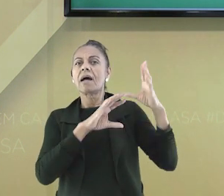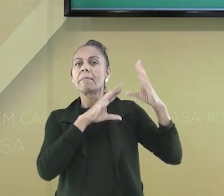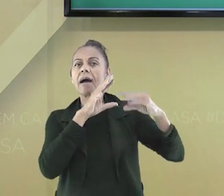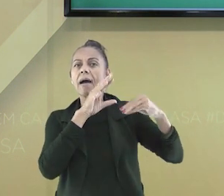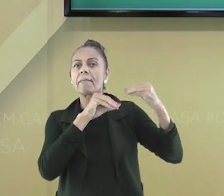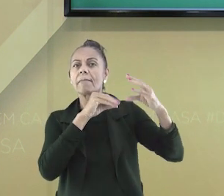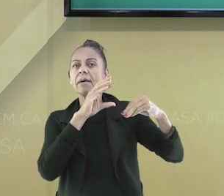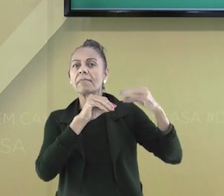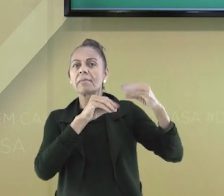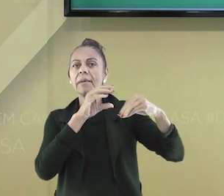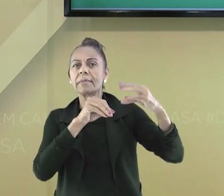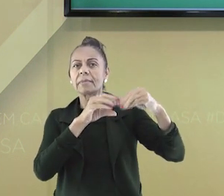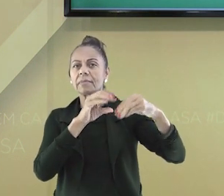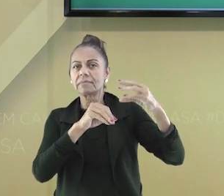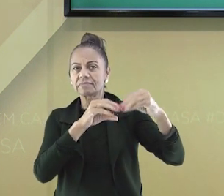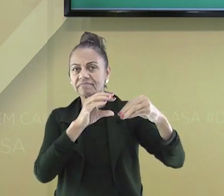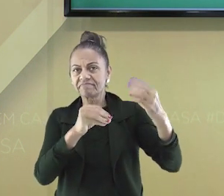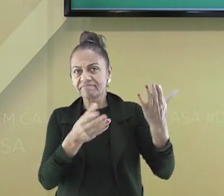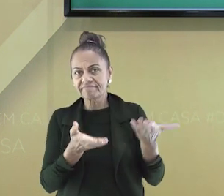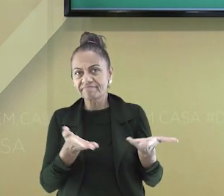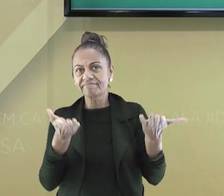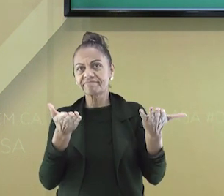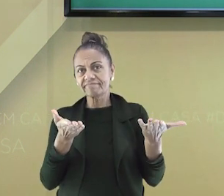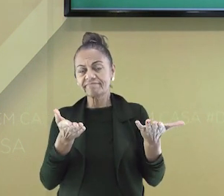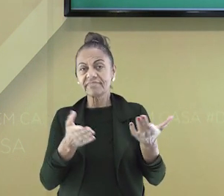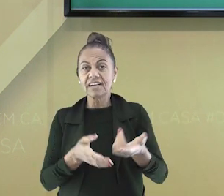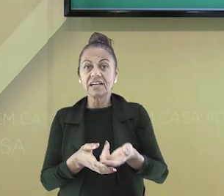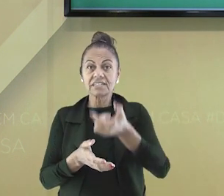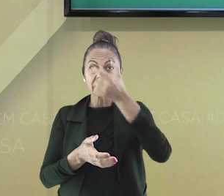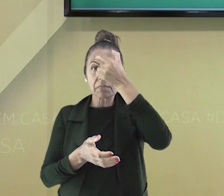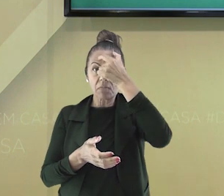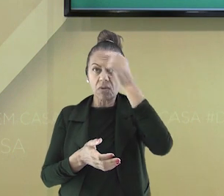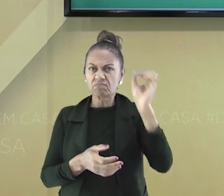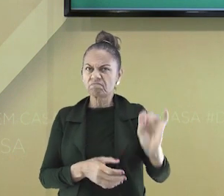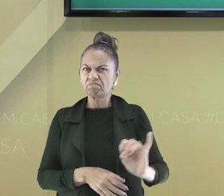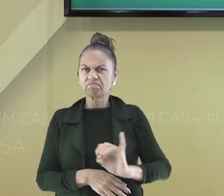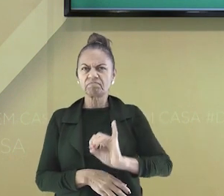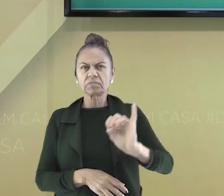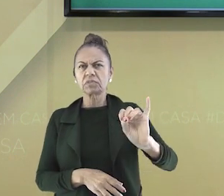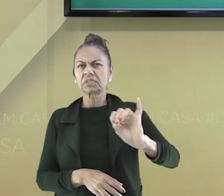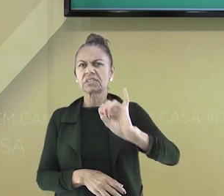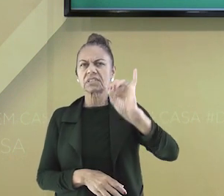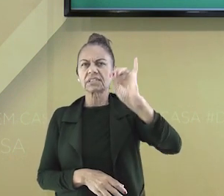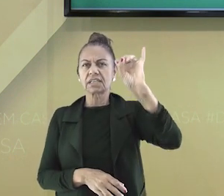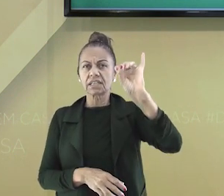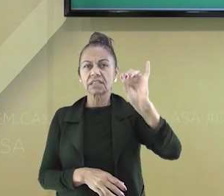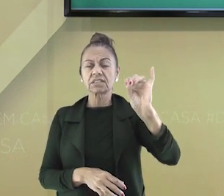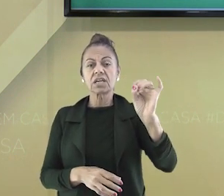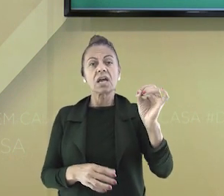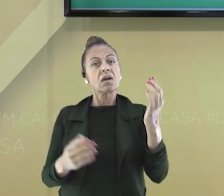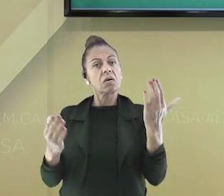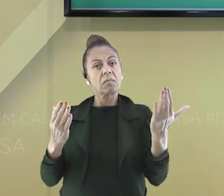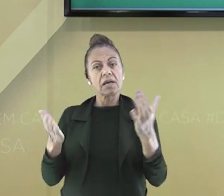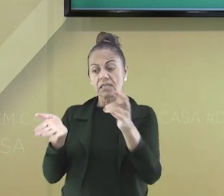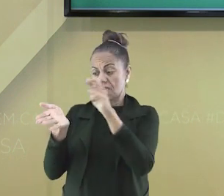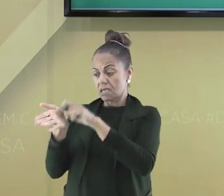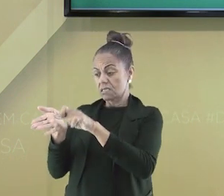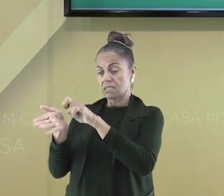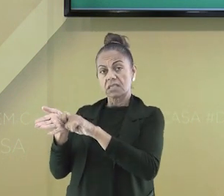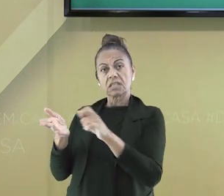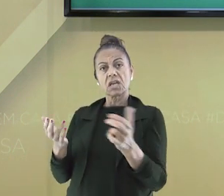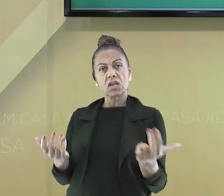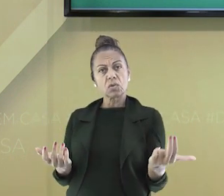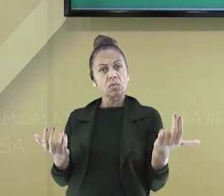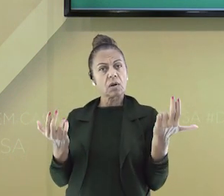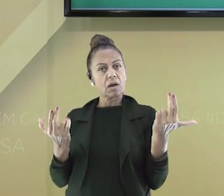geração oralmente, ou seja, pela fala. Essas memórias são tão ricas e importantes como aquelas